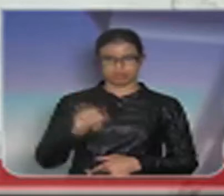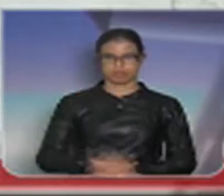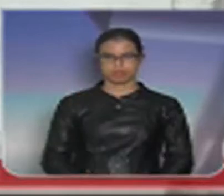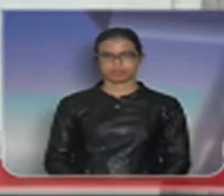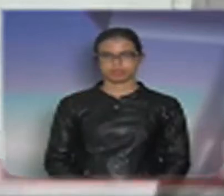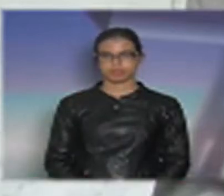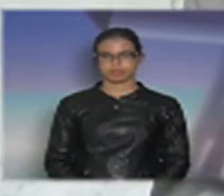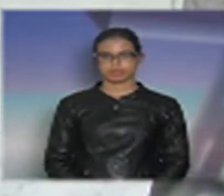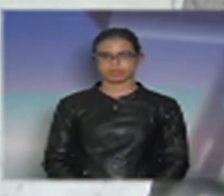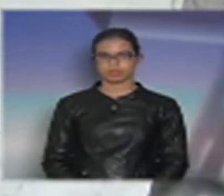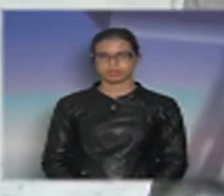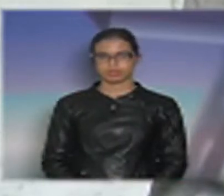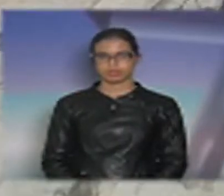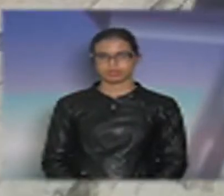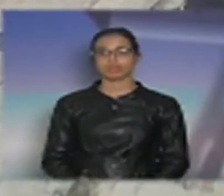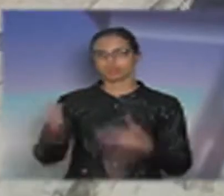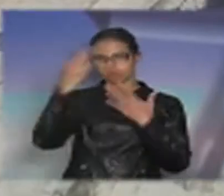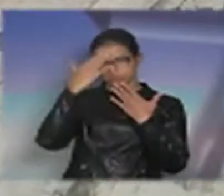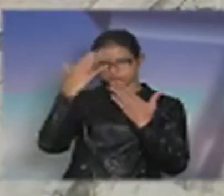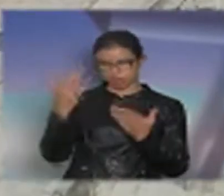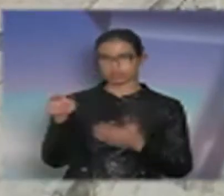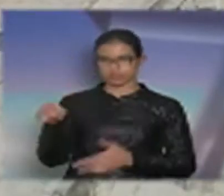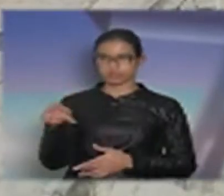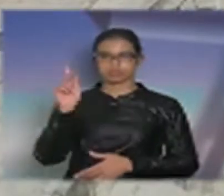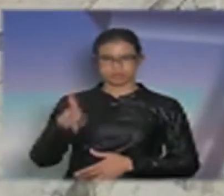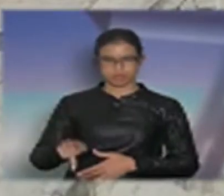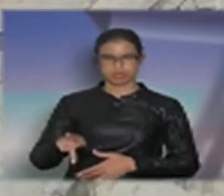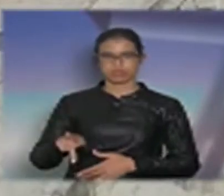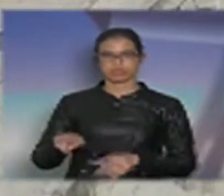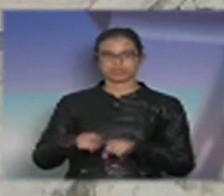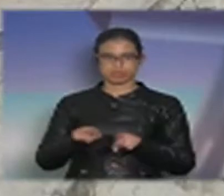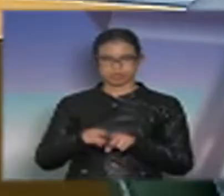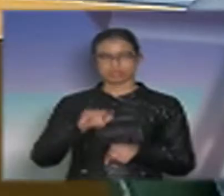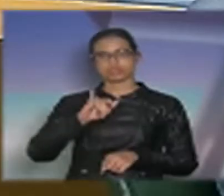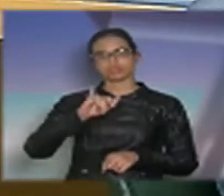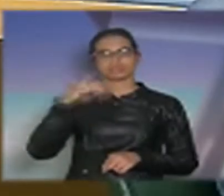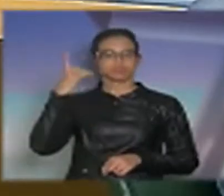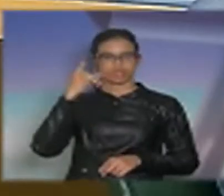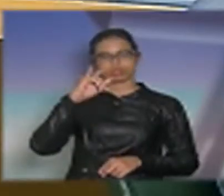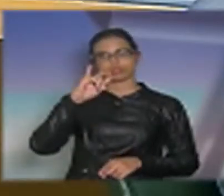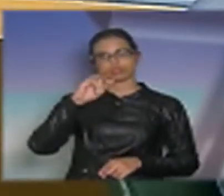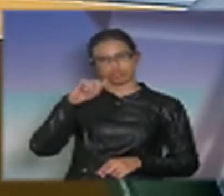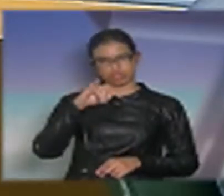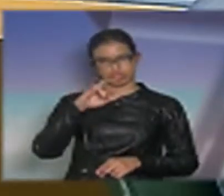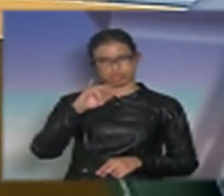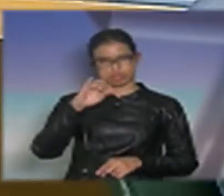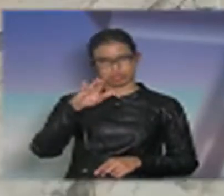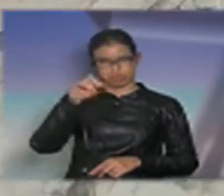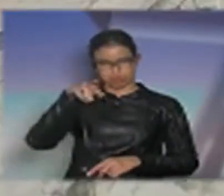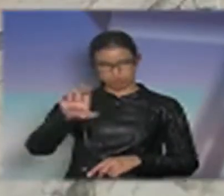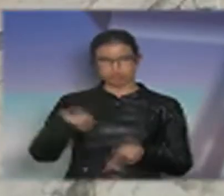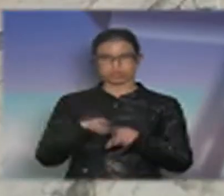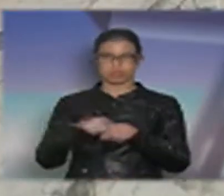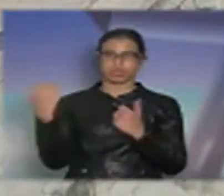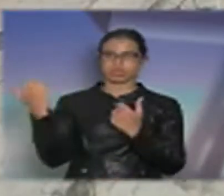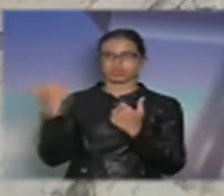Obrigado, deputado Orlando Bolsoni, que preside essa sessão, deputado Giriboni, senhores assessores, funcionários